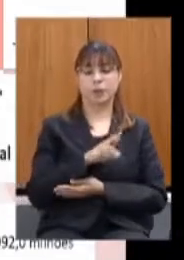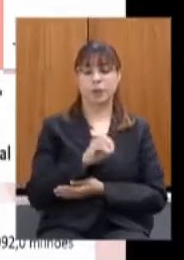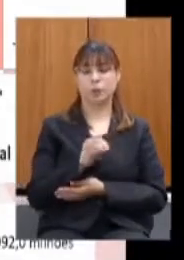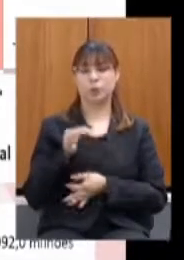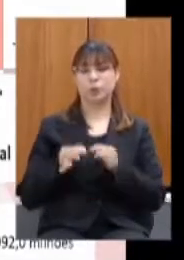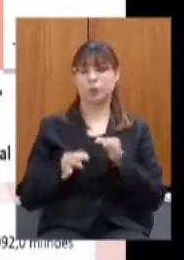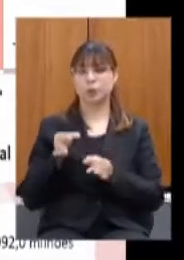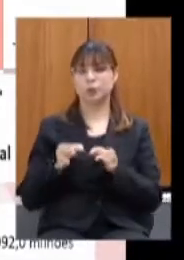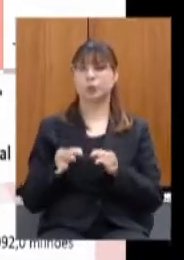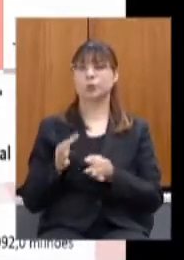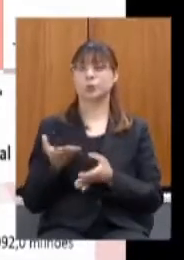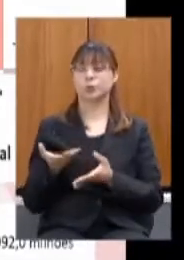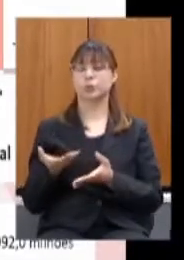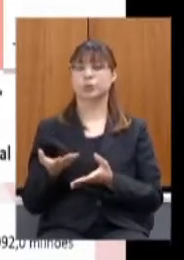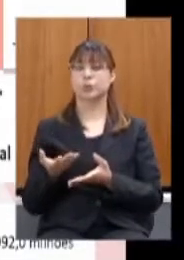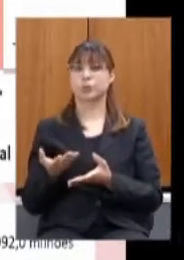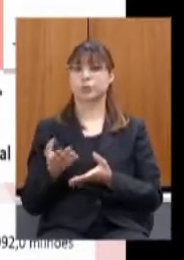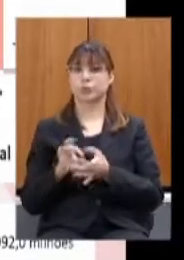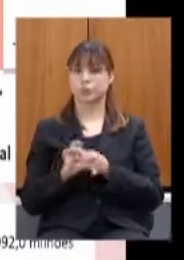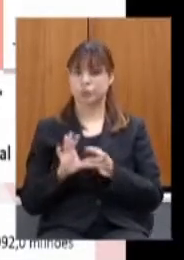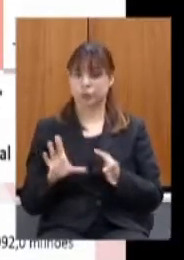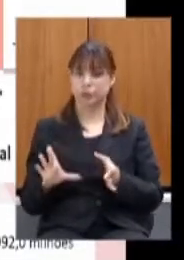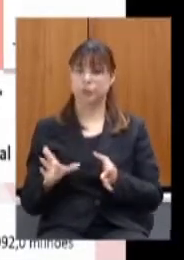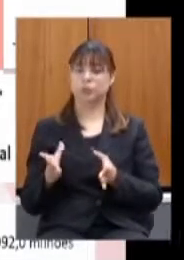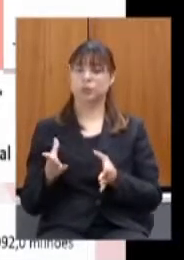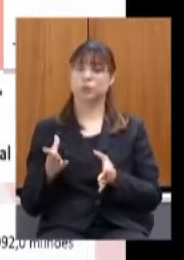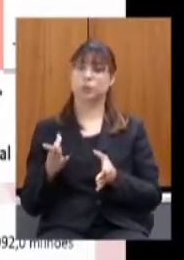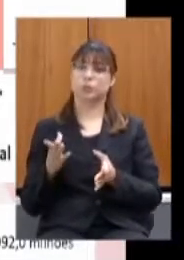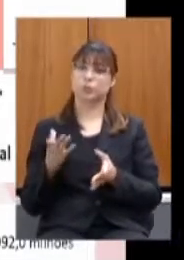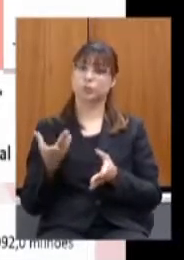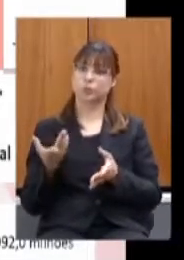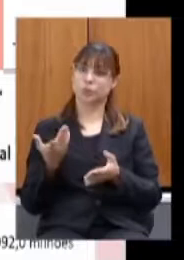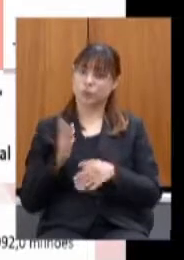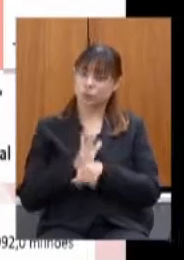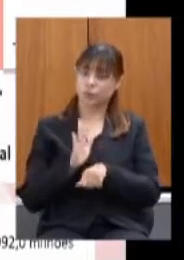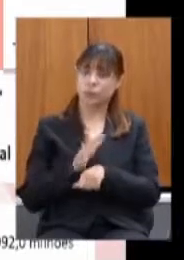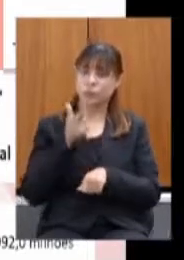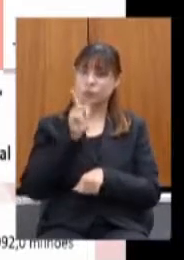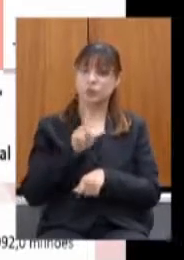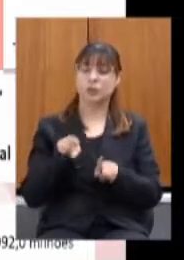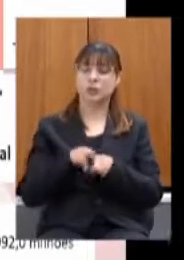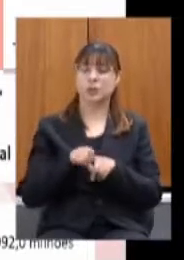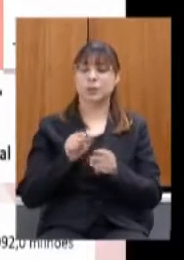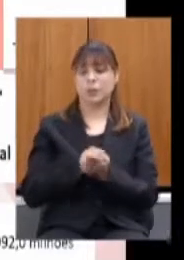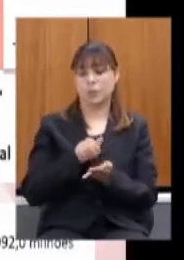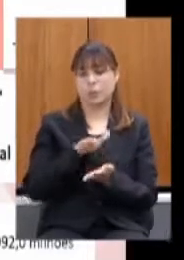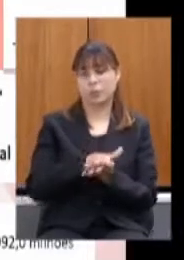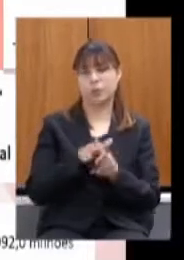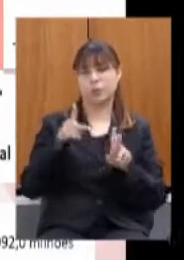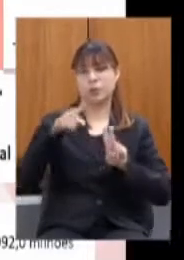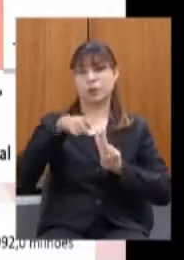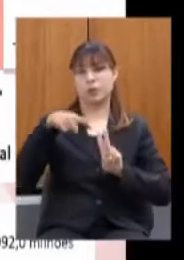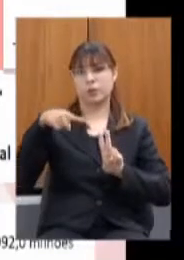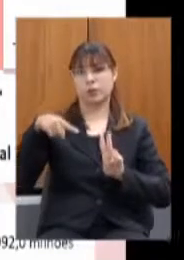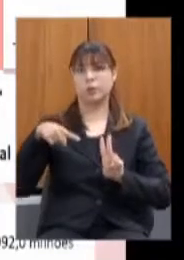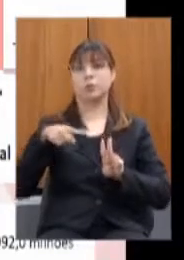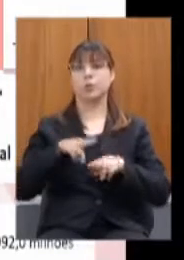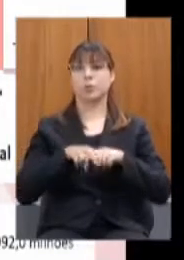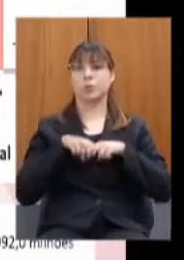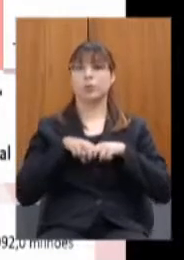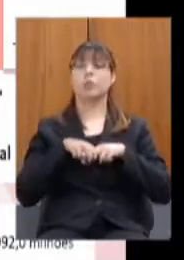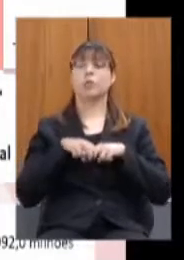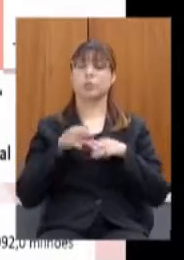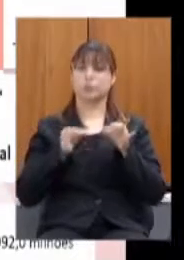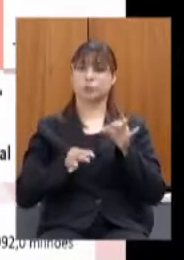foi fundamental para que houvesse a entrada desse recurso e a multa da Vale também com o auxílio do Tribunal de Justiça